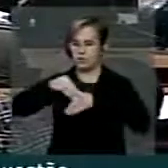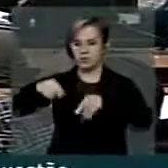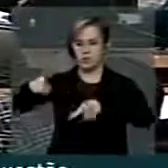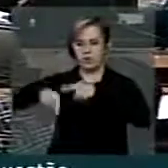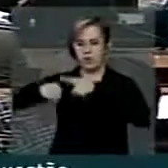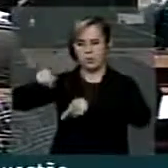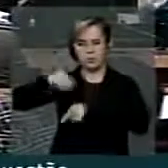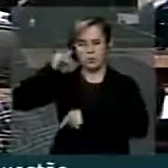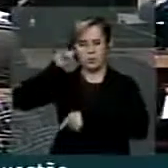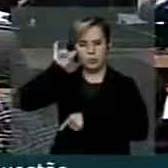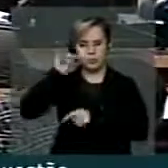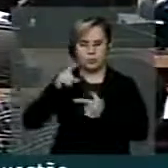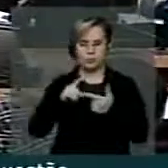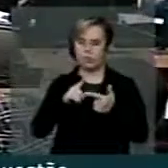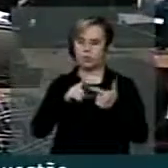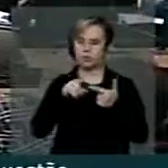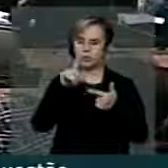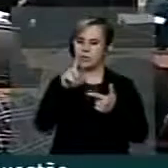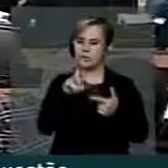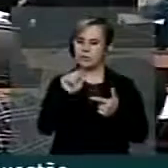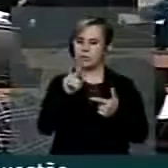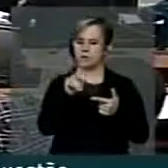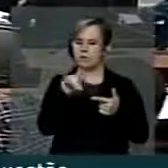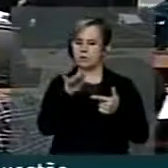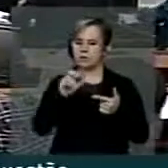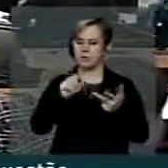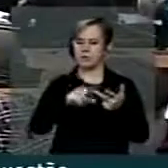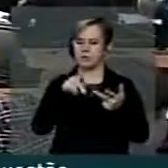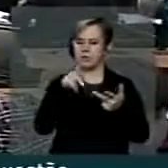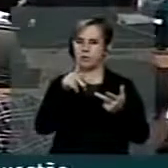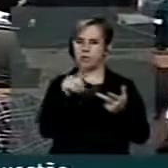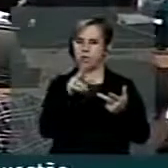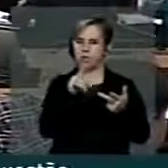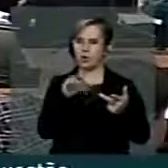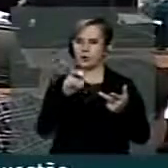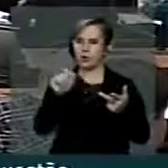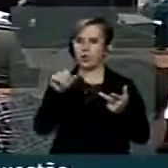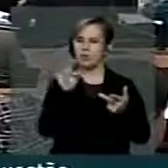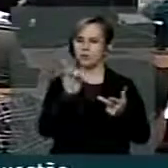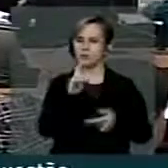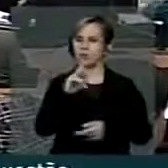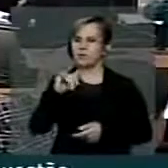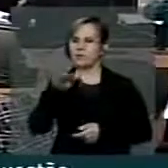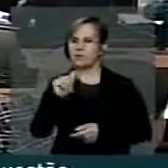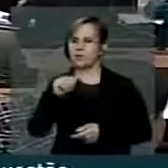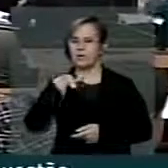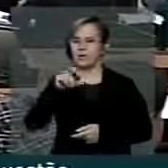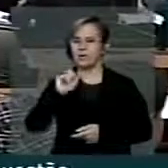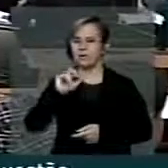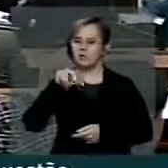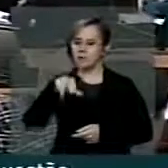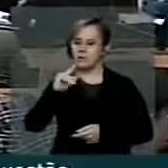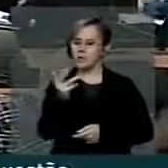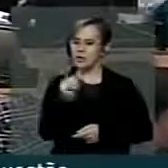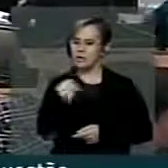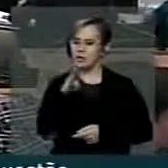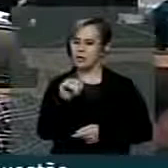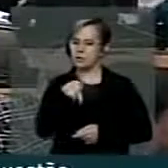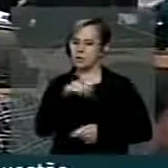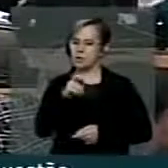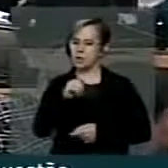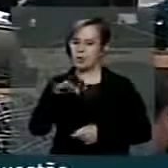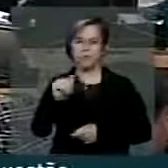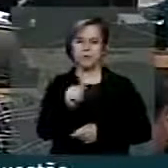concluir, Chavantes, Bororóis, Terenas, Nambigaras, Parecis,